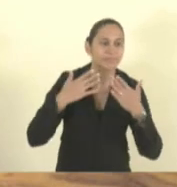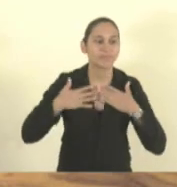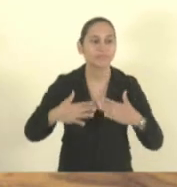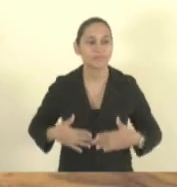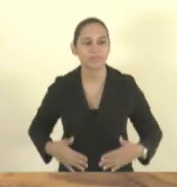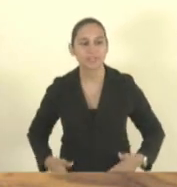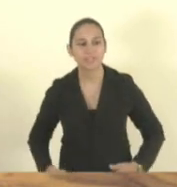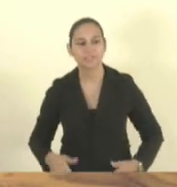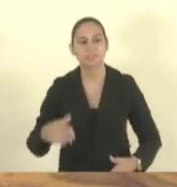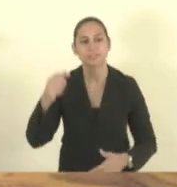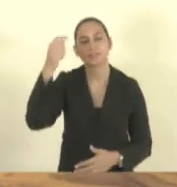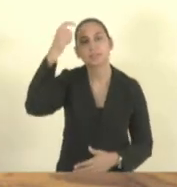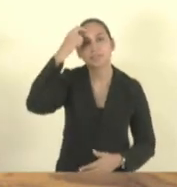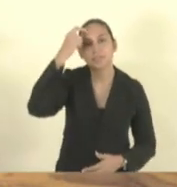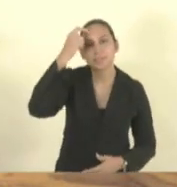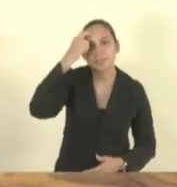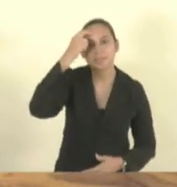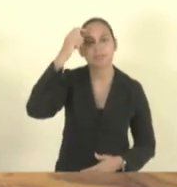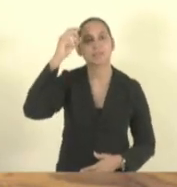intelectual e sensorial.